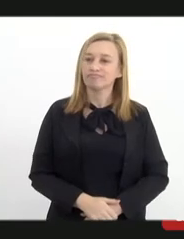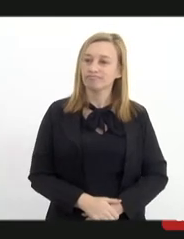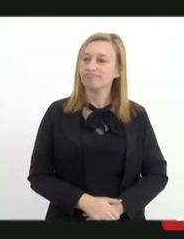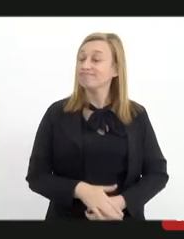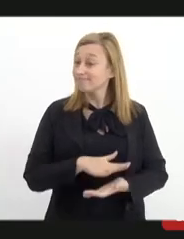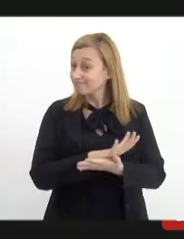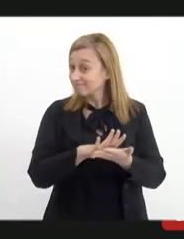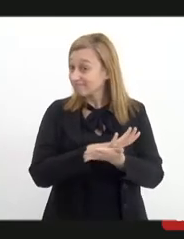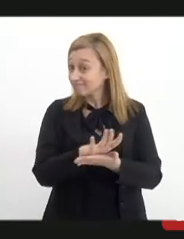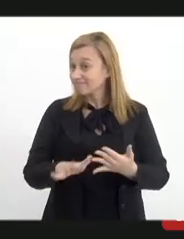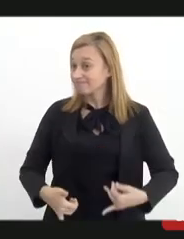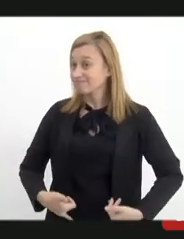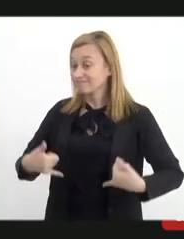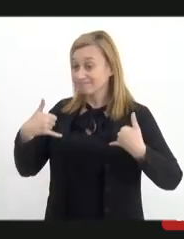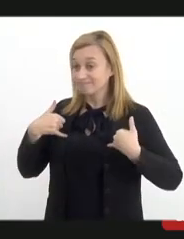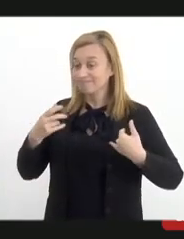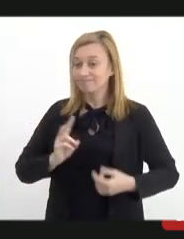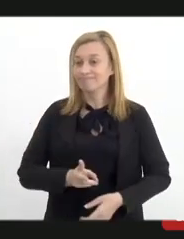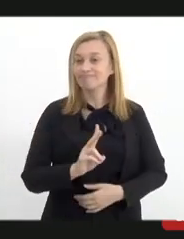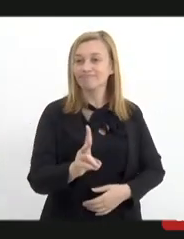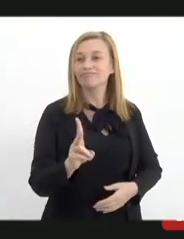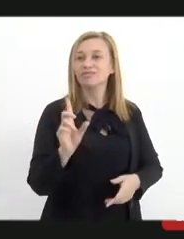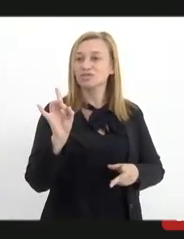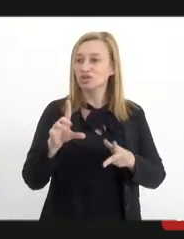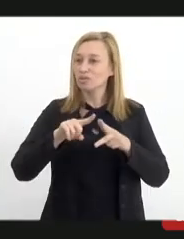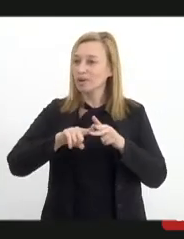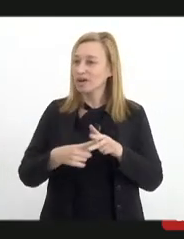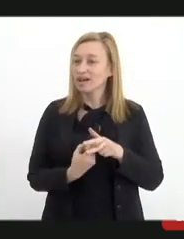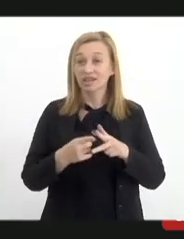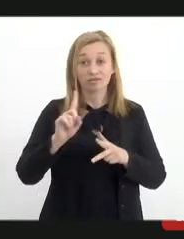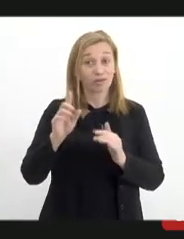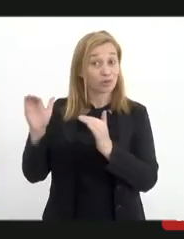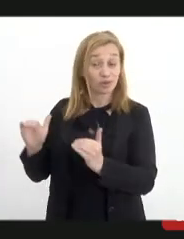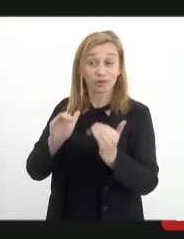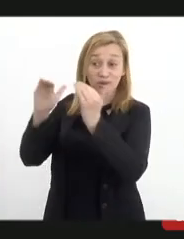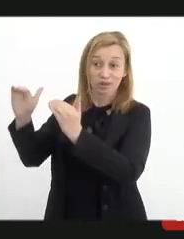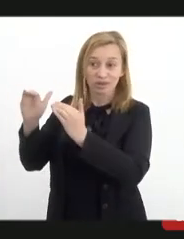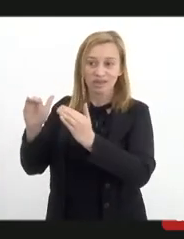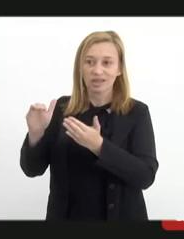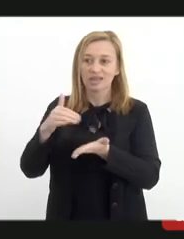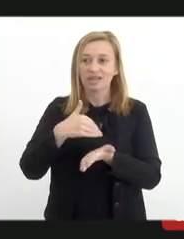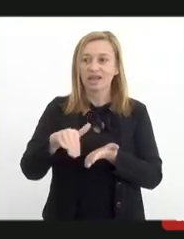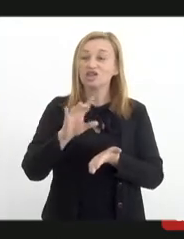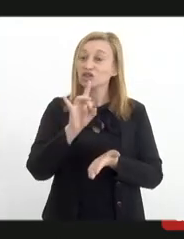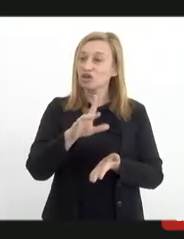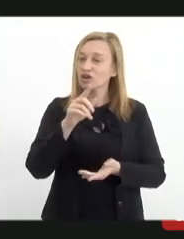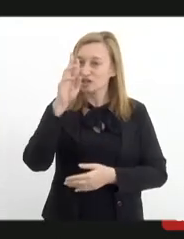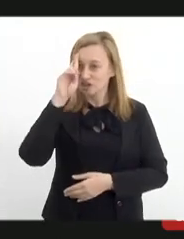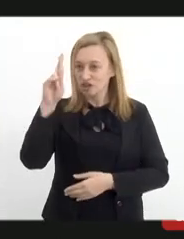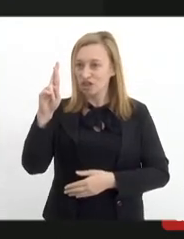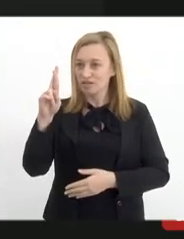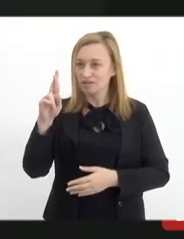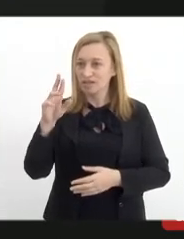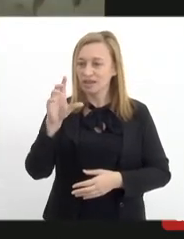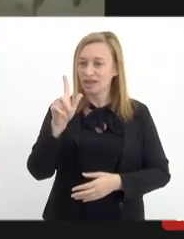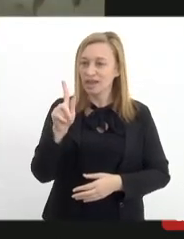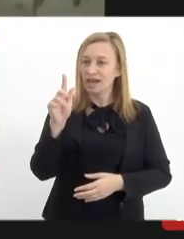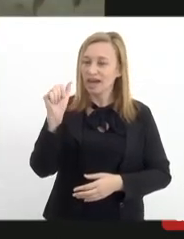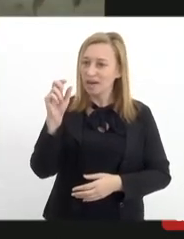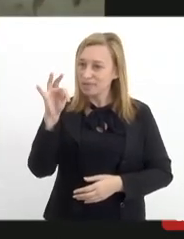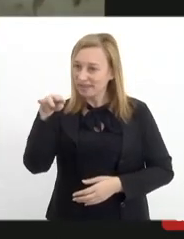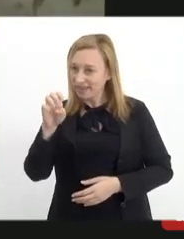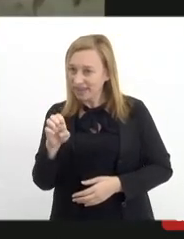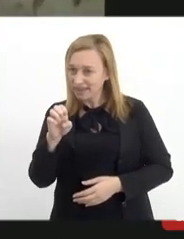Nada, é uma honra sempre. Só corrigindo, eu não sou subsecretária, sou chefe de gabinete e atuo junto com a